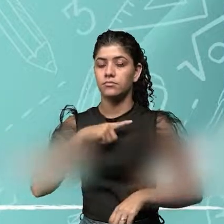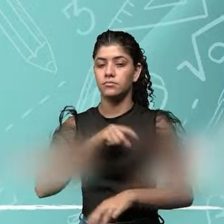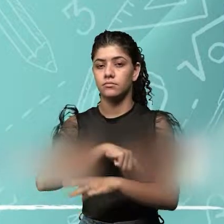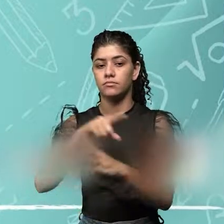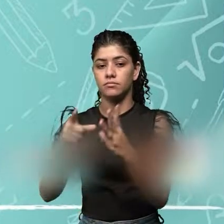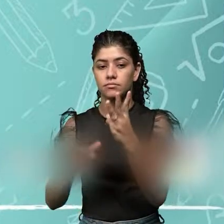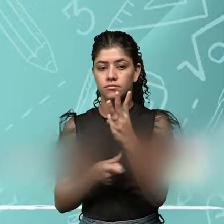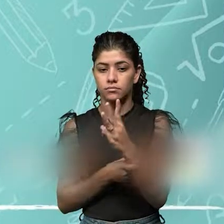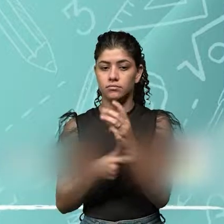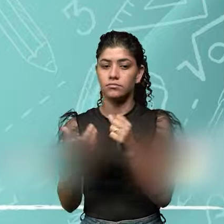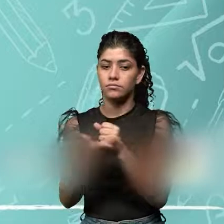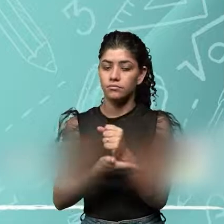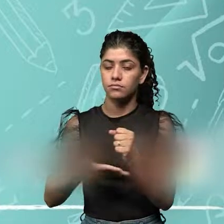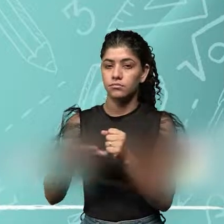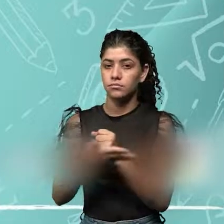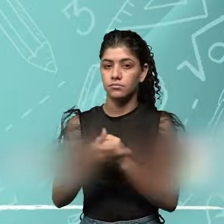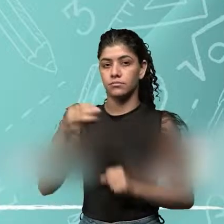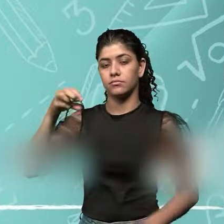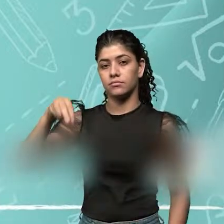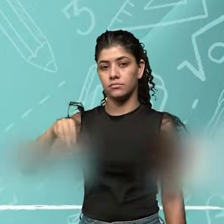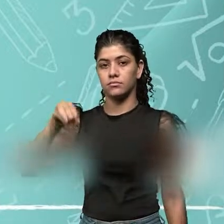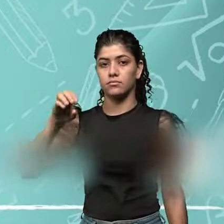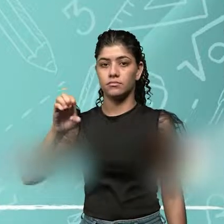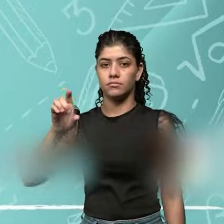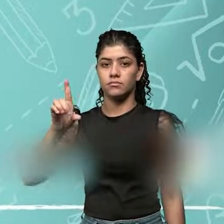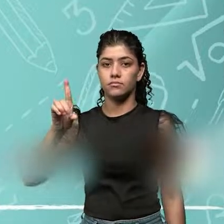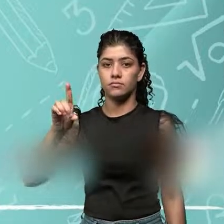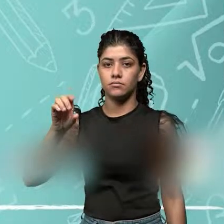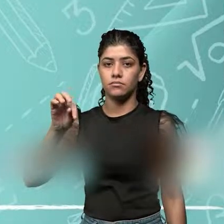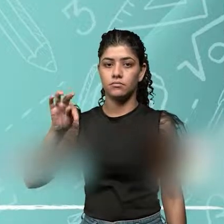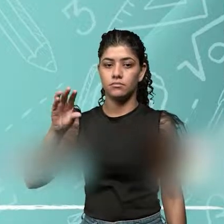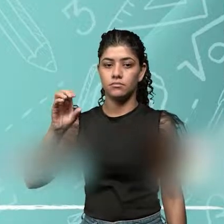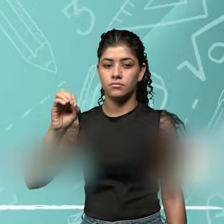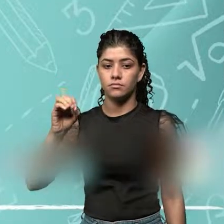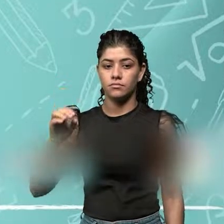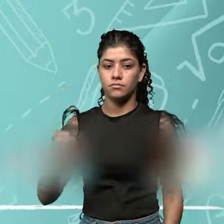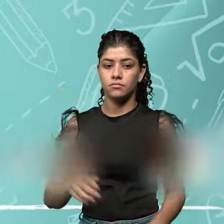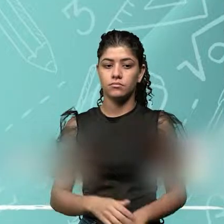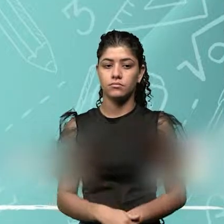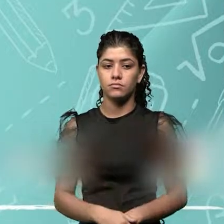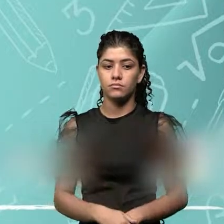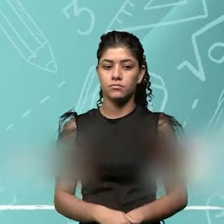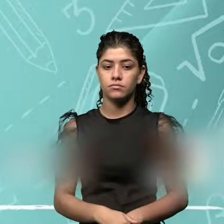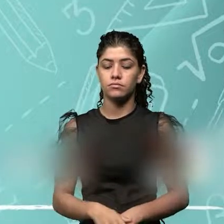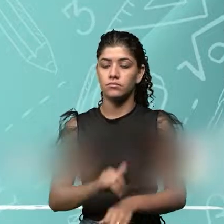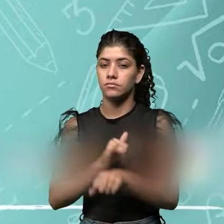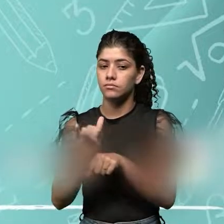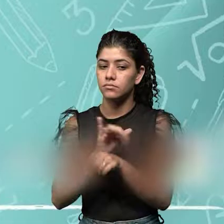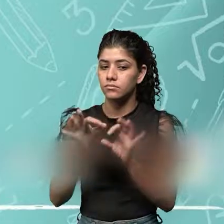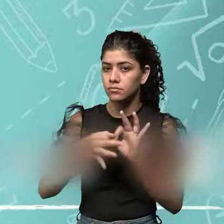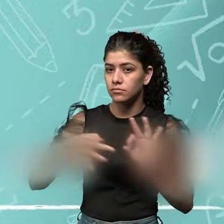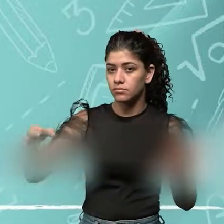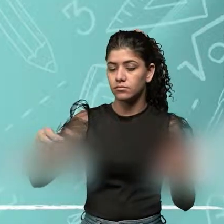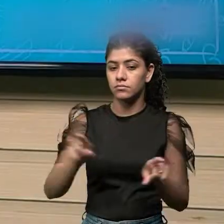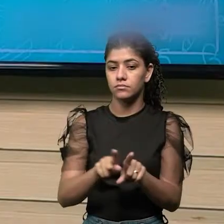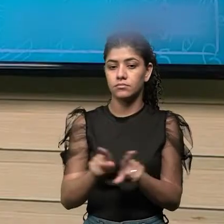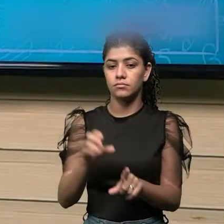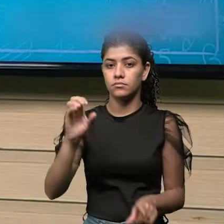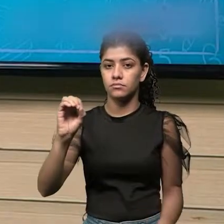considerados três elementos fundamentais. O método, o instrumento de medição e o operador.